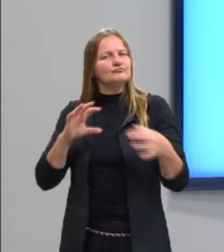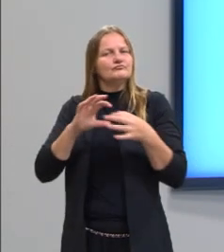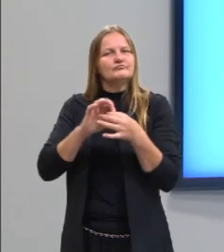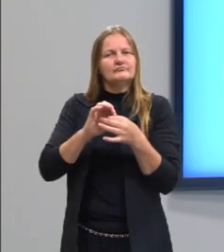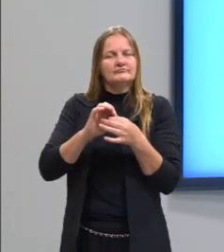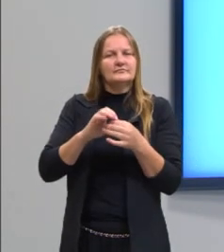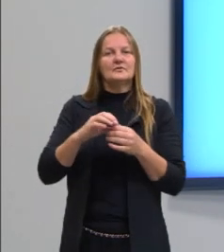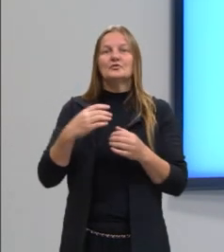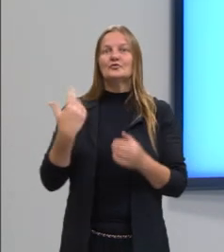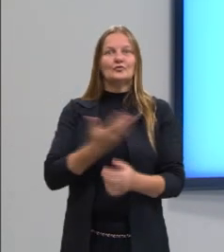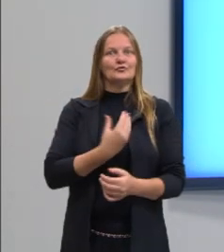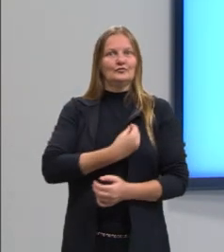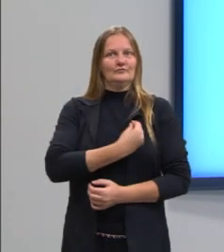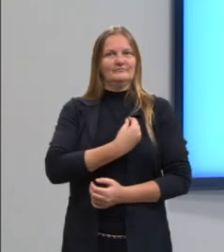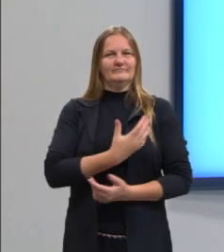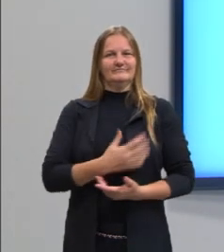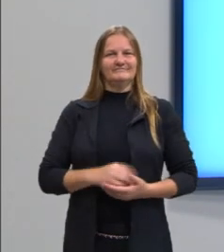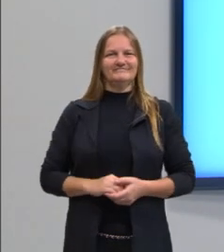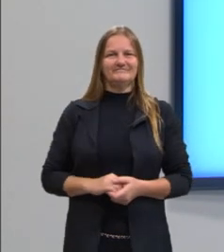tudo que a gente faz.